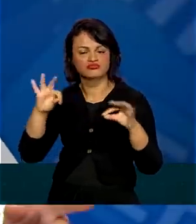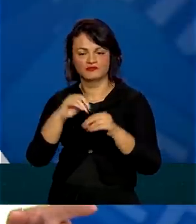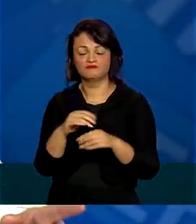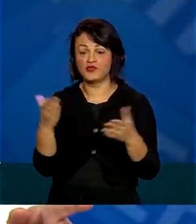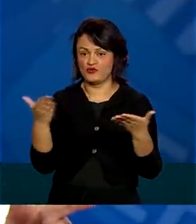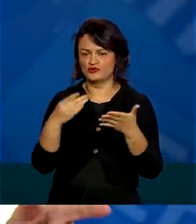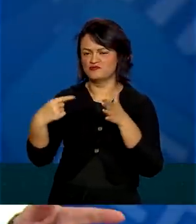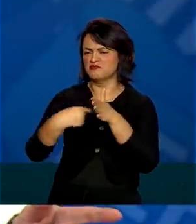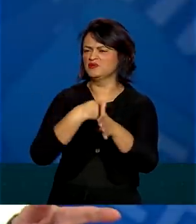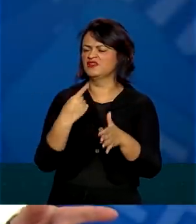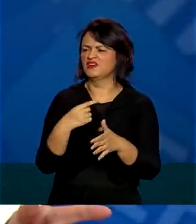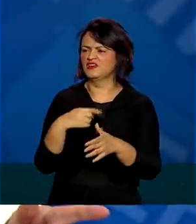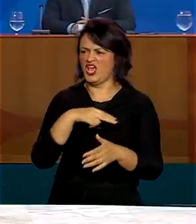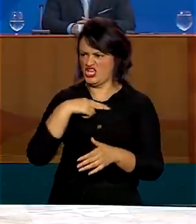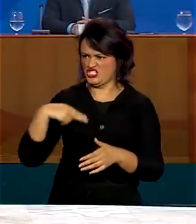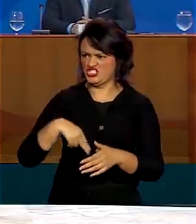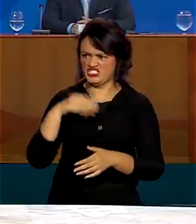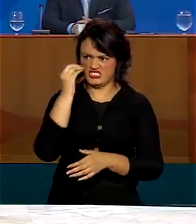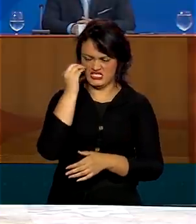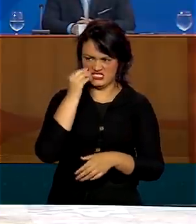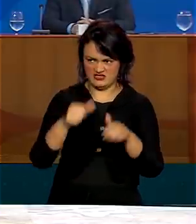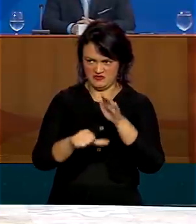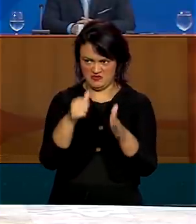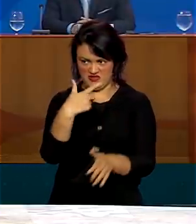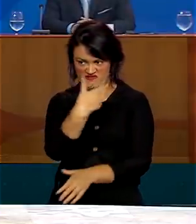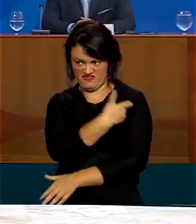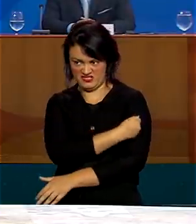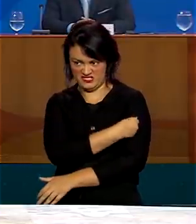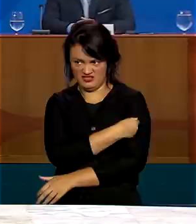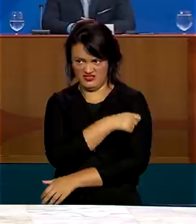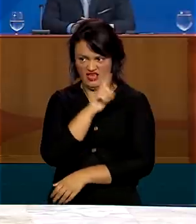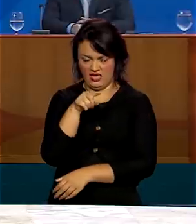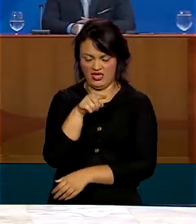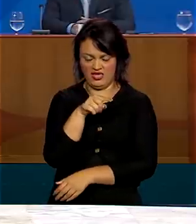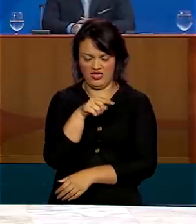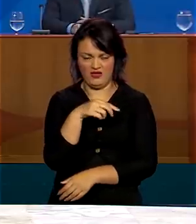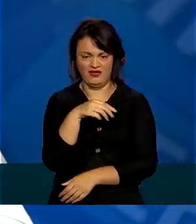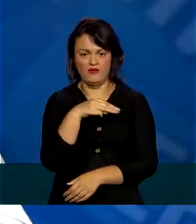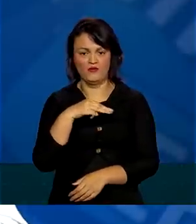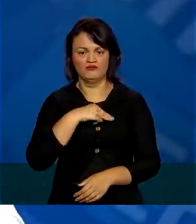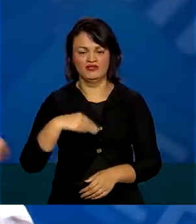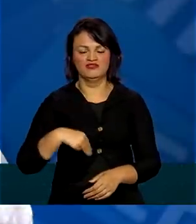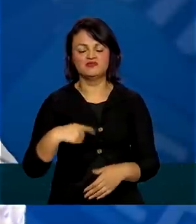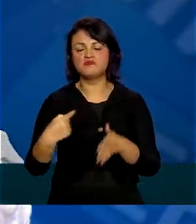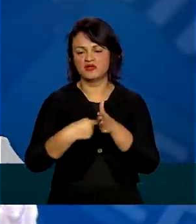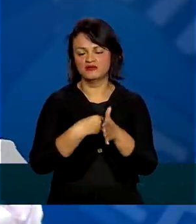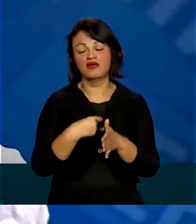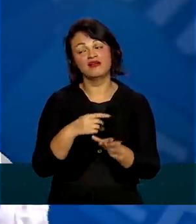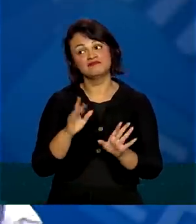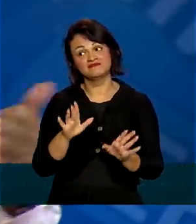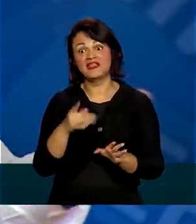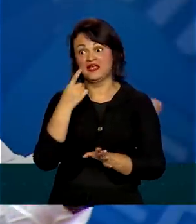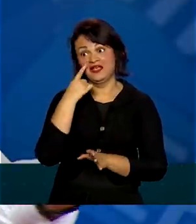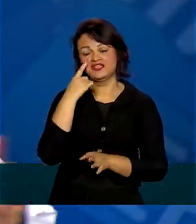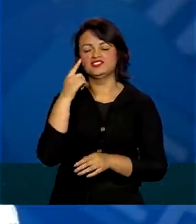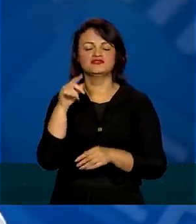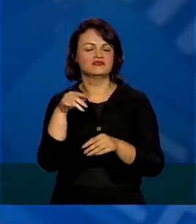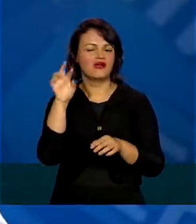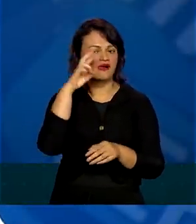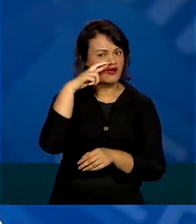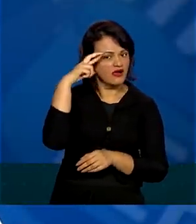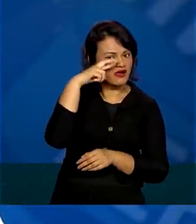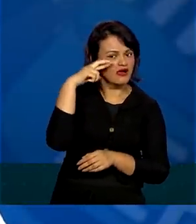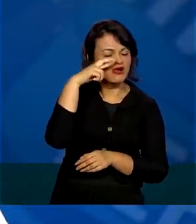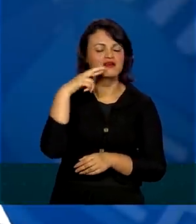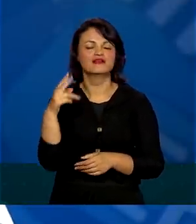perguntaram, a China está testando a primeira vacina e o ministro Braga me perguntou. Pois é, está no nosso radar, tem uma outra que